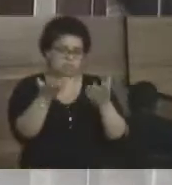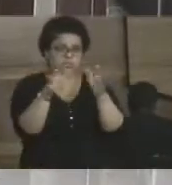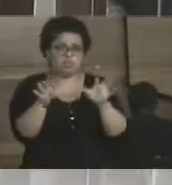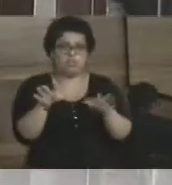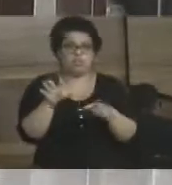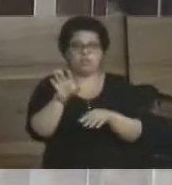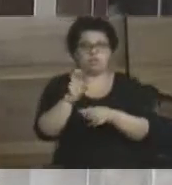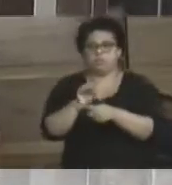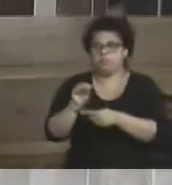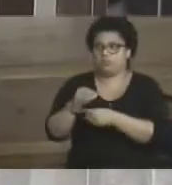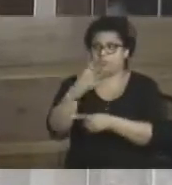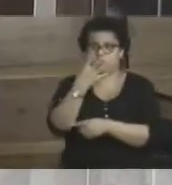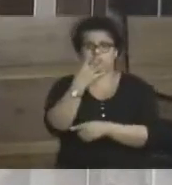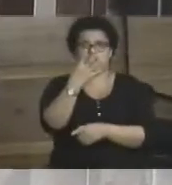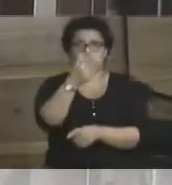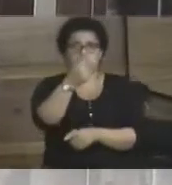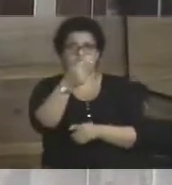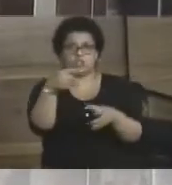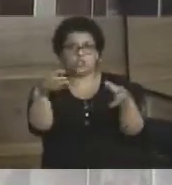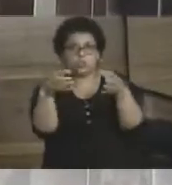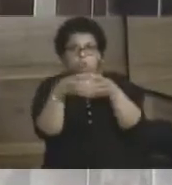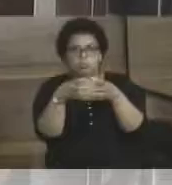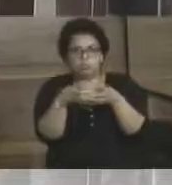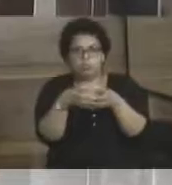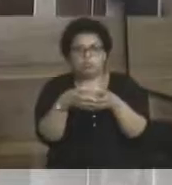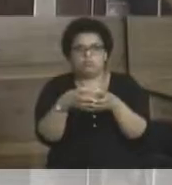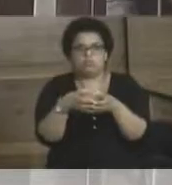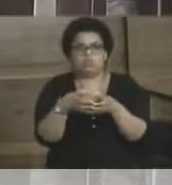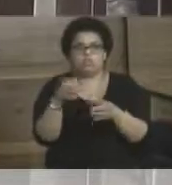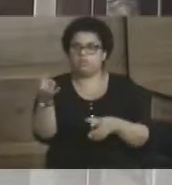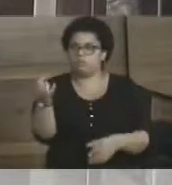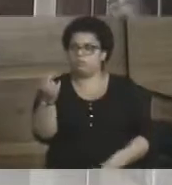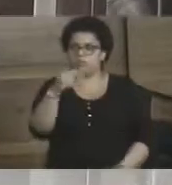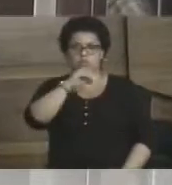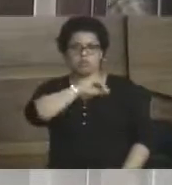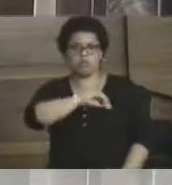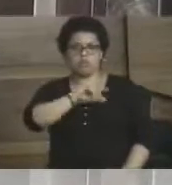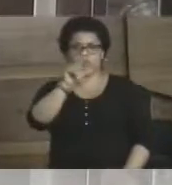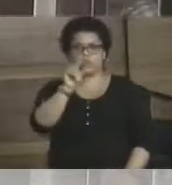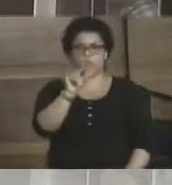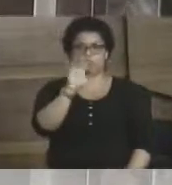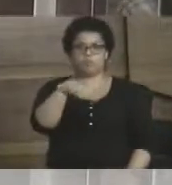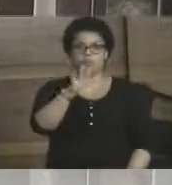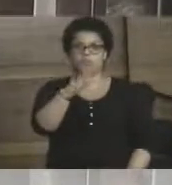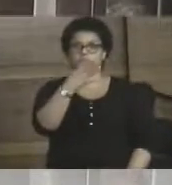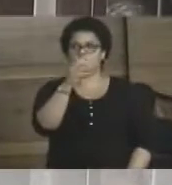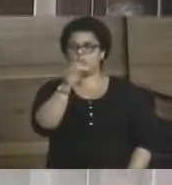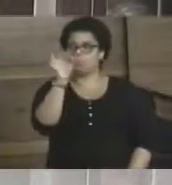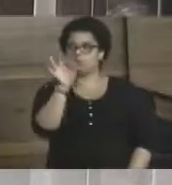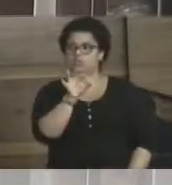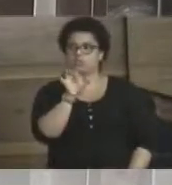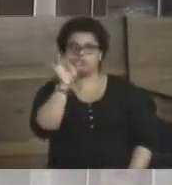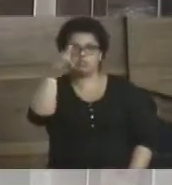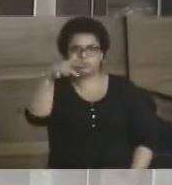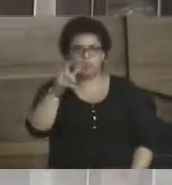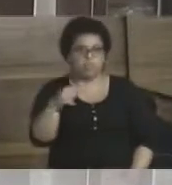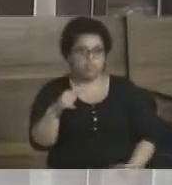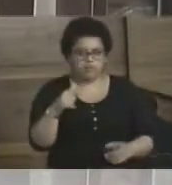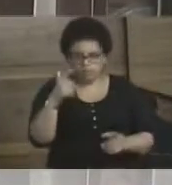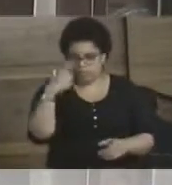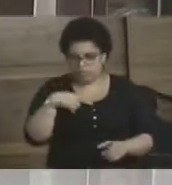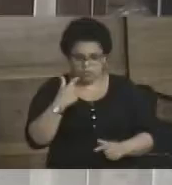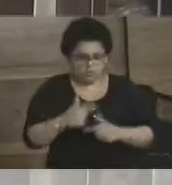cuidar de 47 turmas e receber o salário, mais 40% do salário dele. É uma sobrecarga